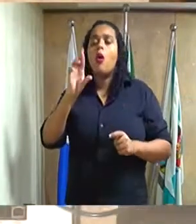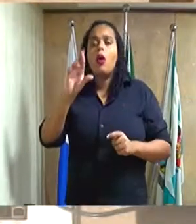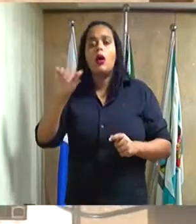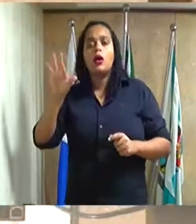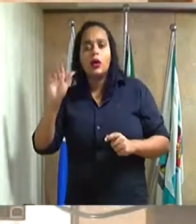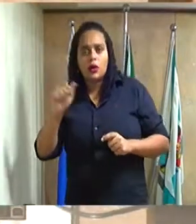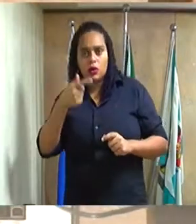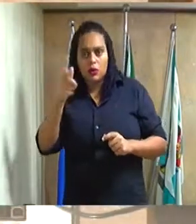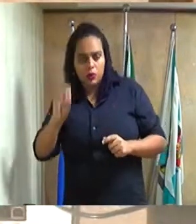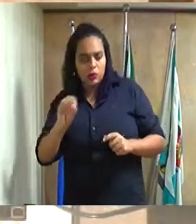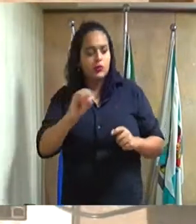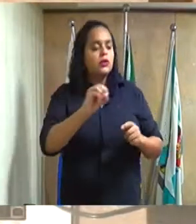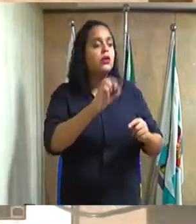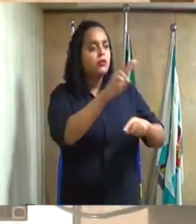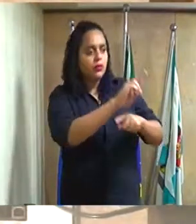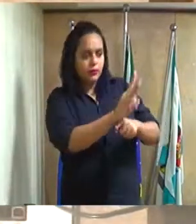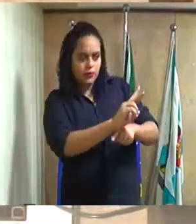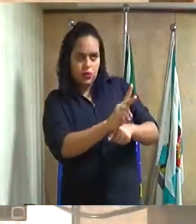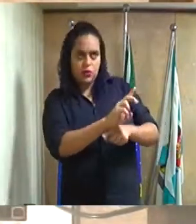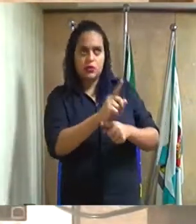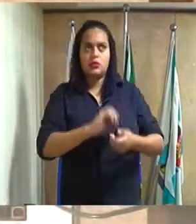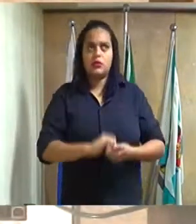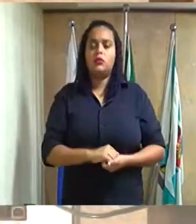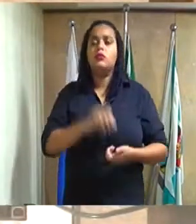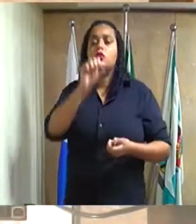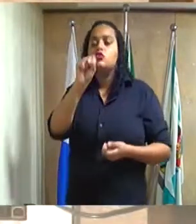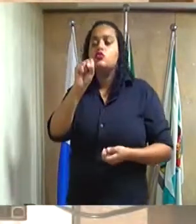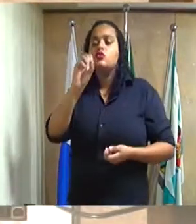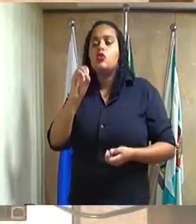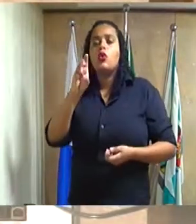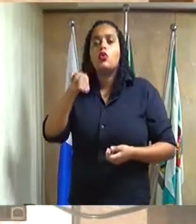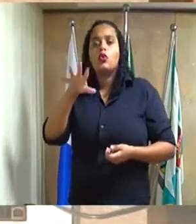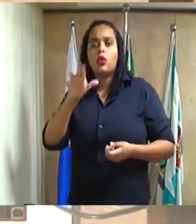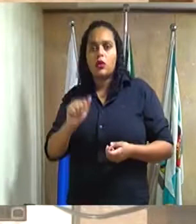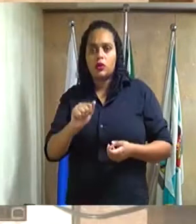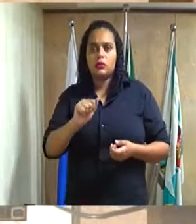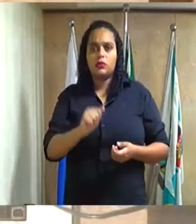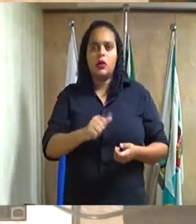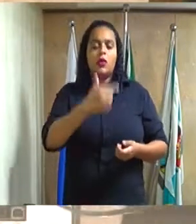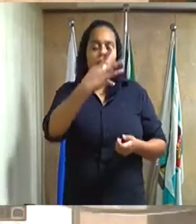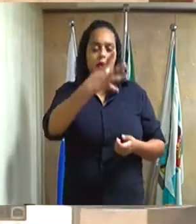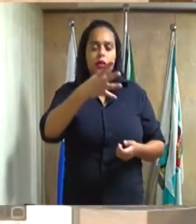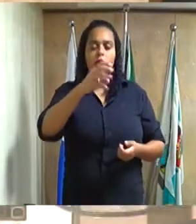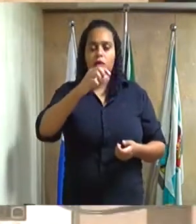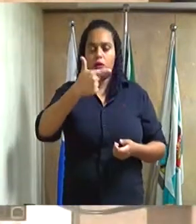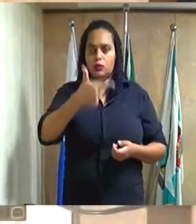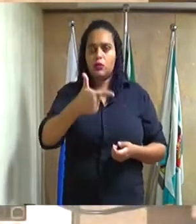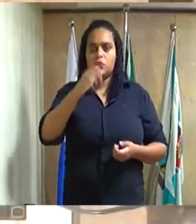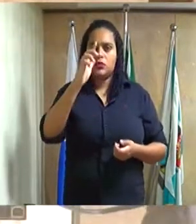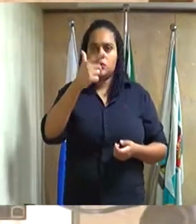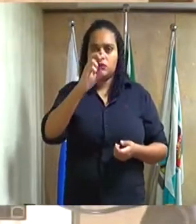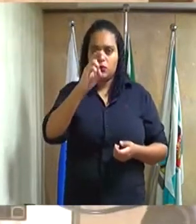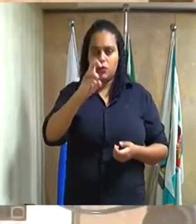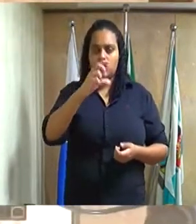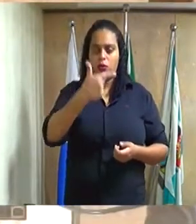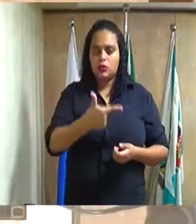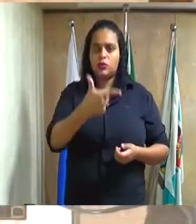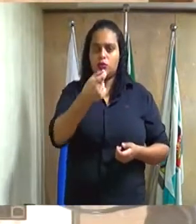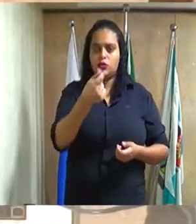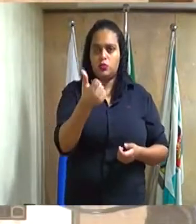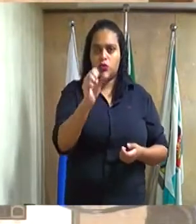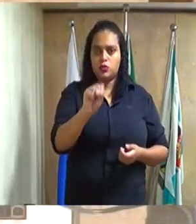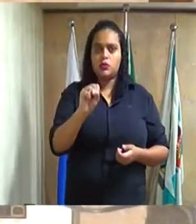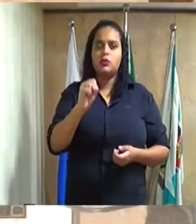fiscalização sonora. Indicação número 4256, barra 2018, do excelentíssimo senhor